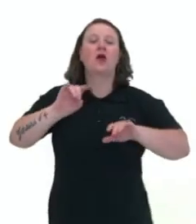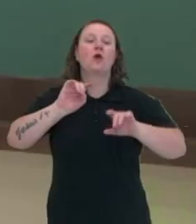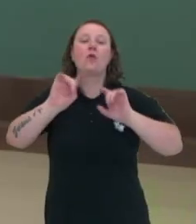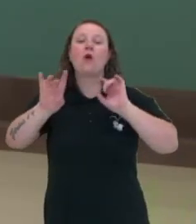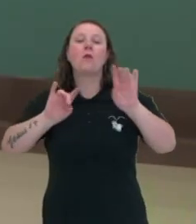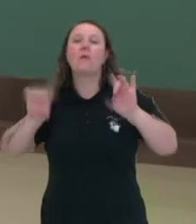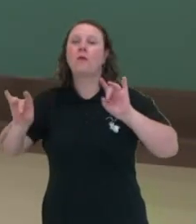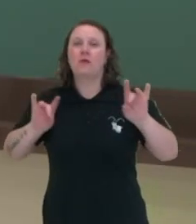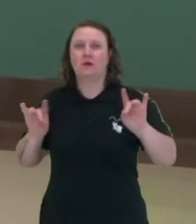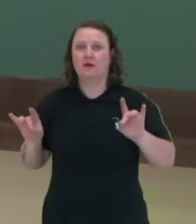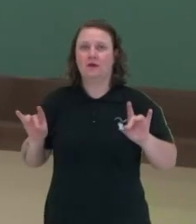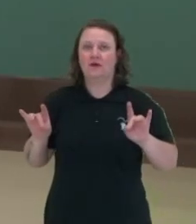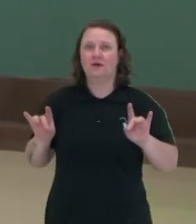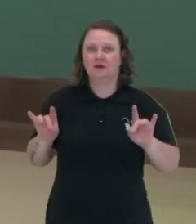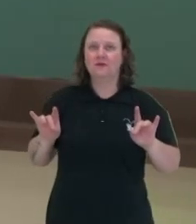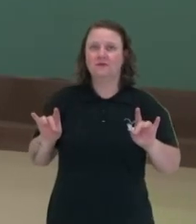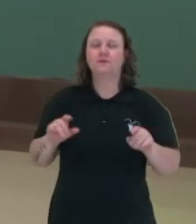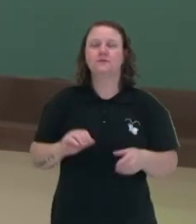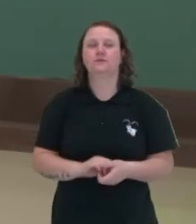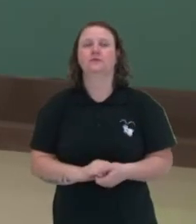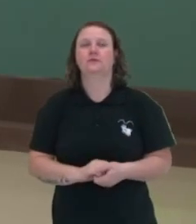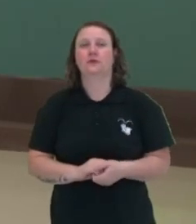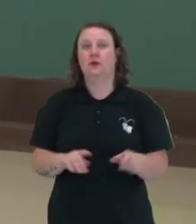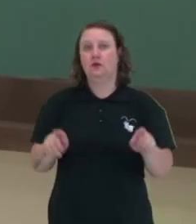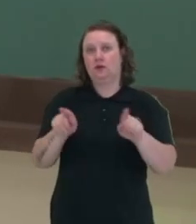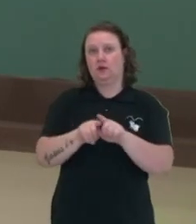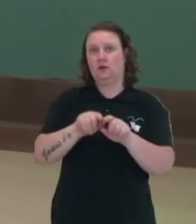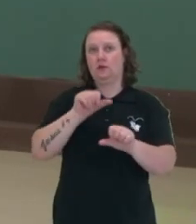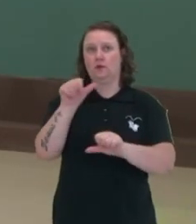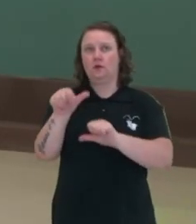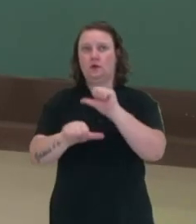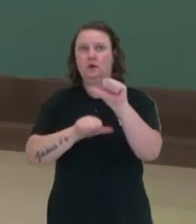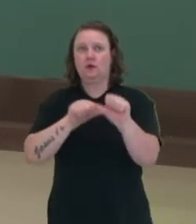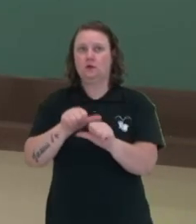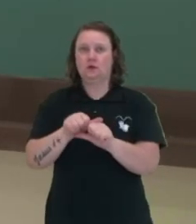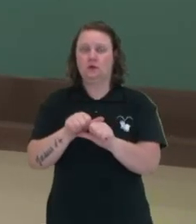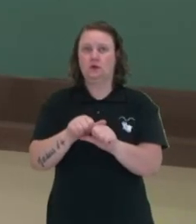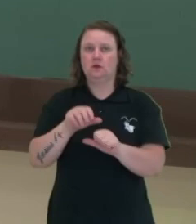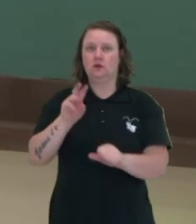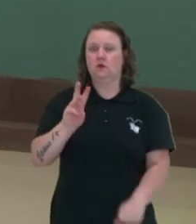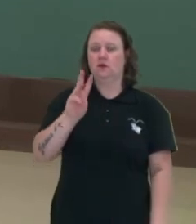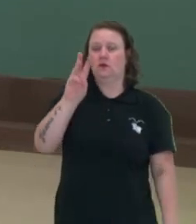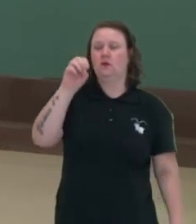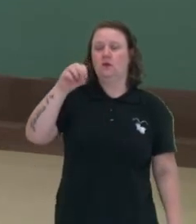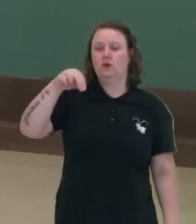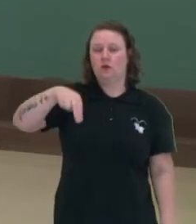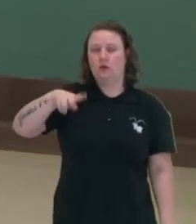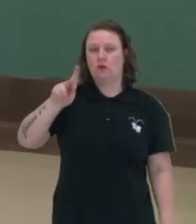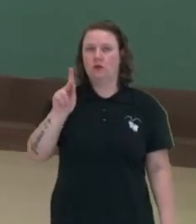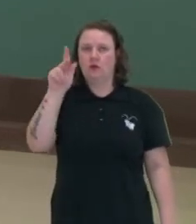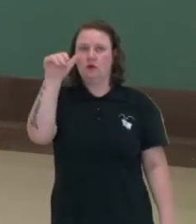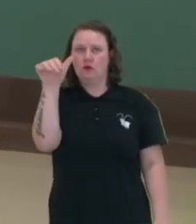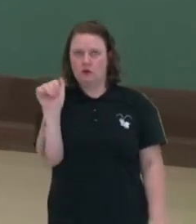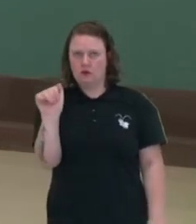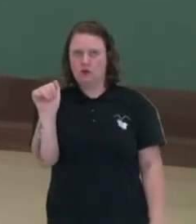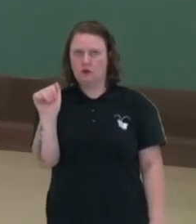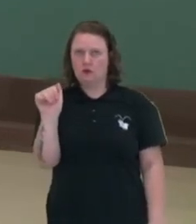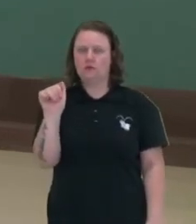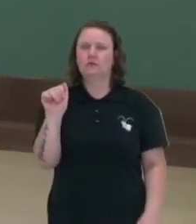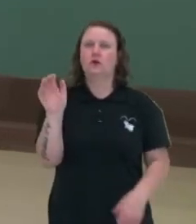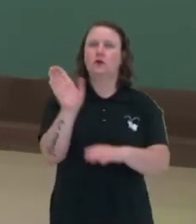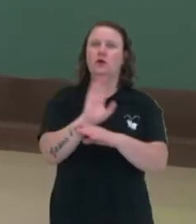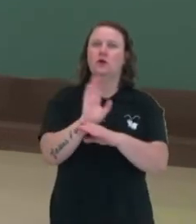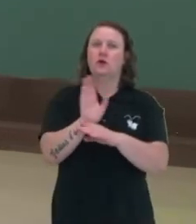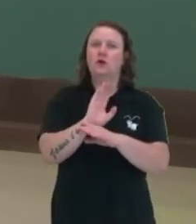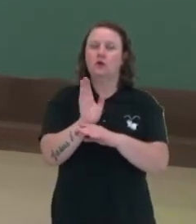Uma alteração também acontece em relação ao destaque dado ao William Onkel. No filme da década de 70, a vida